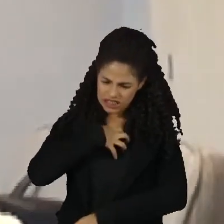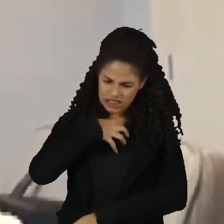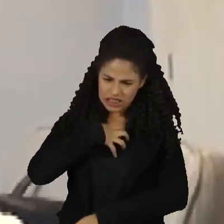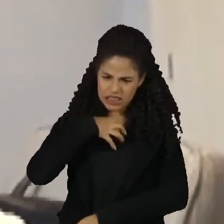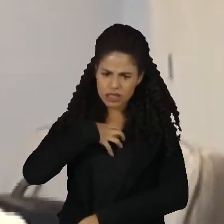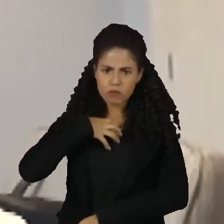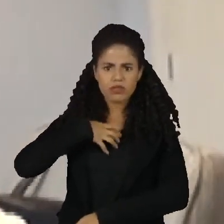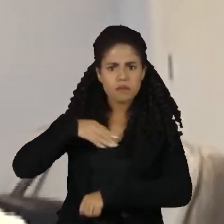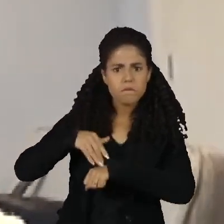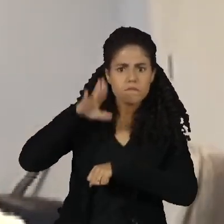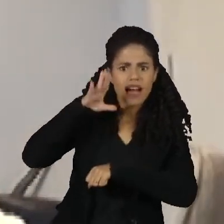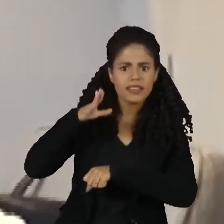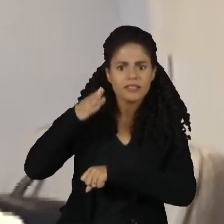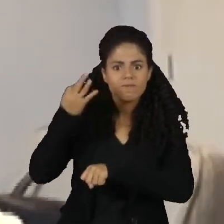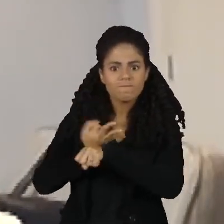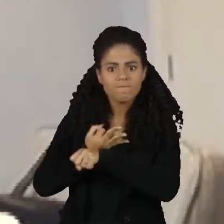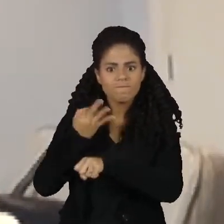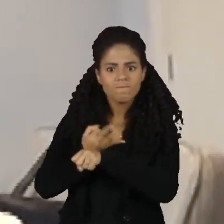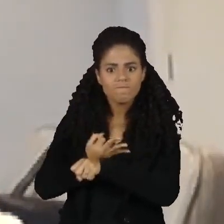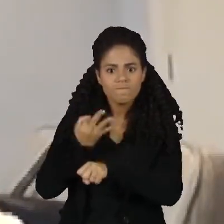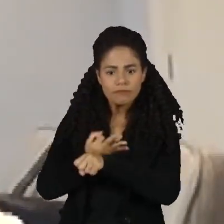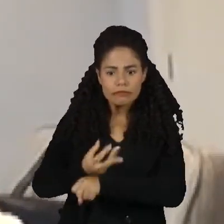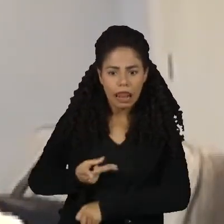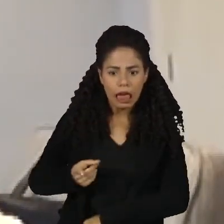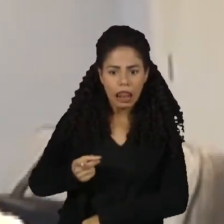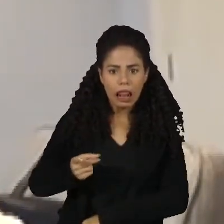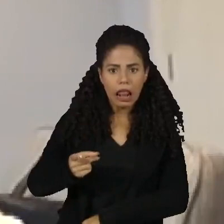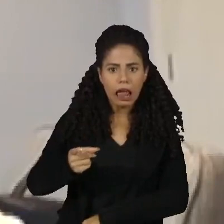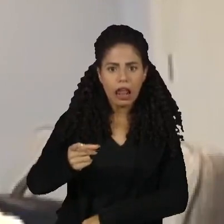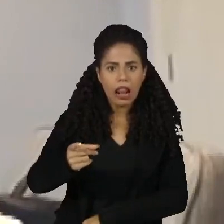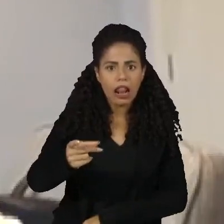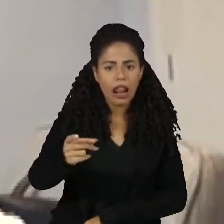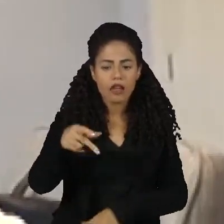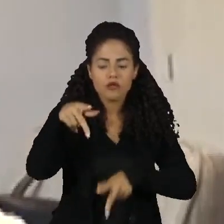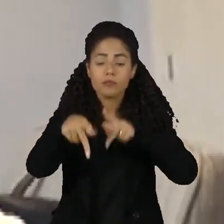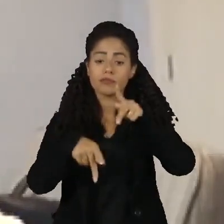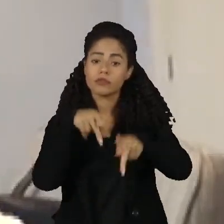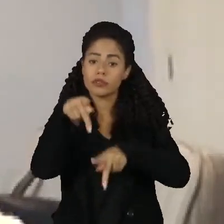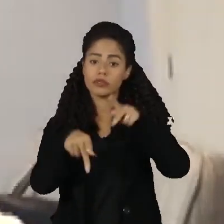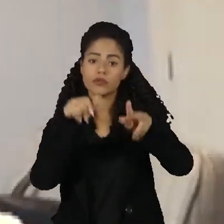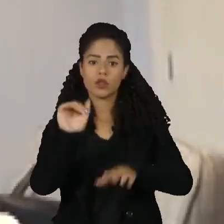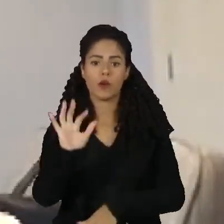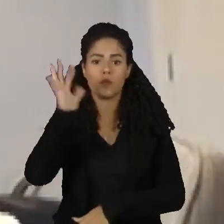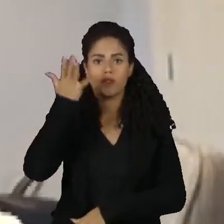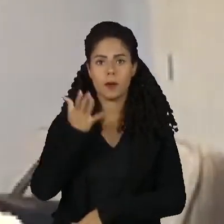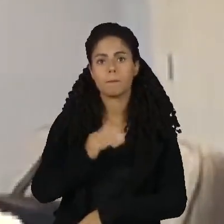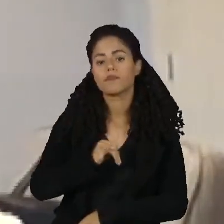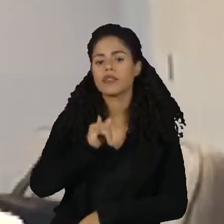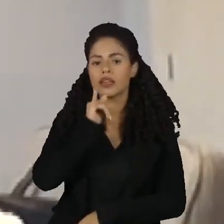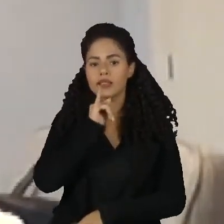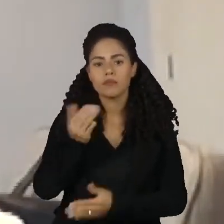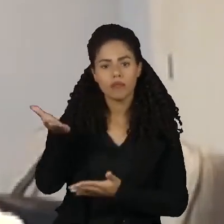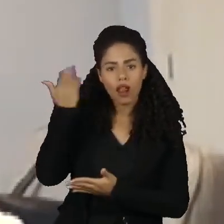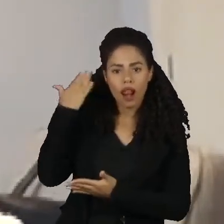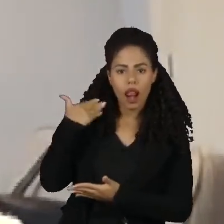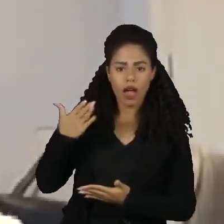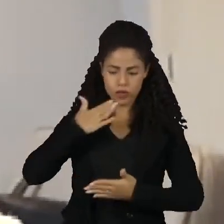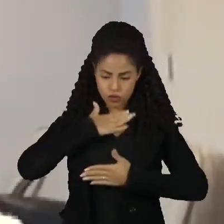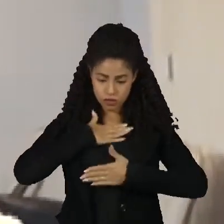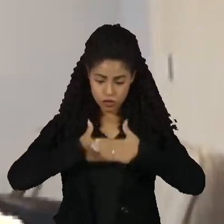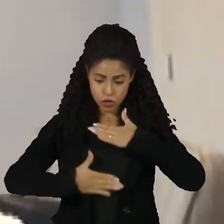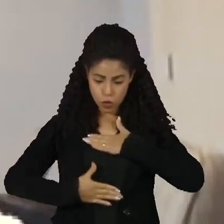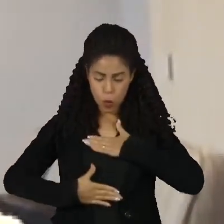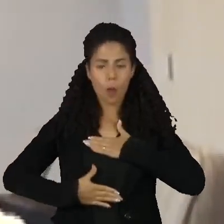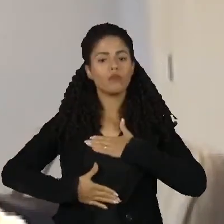pertinentes e que são mais agravados na população. Então, desde os sintomas físicos,